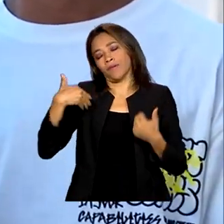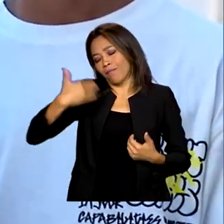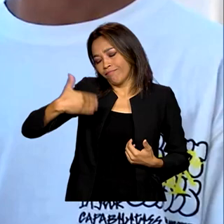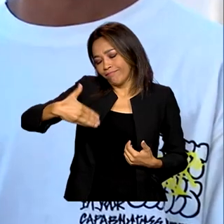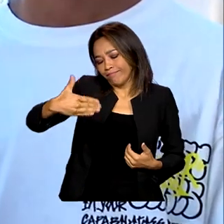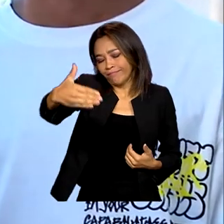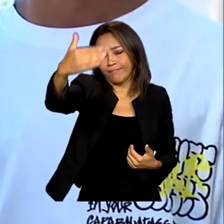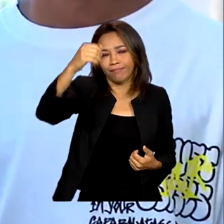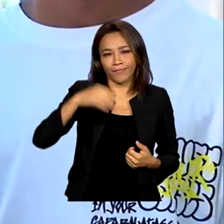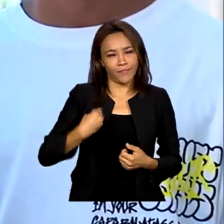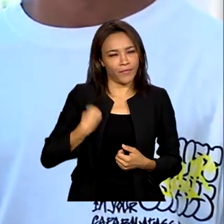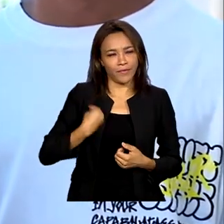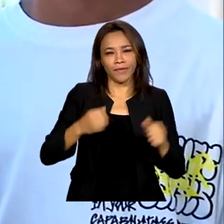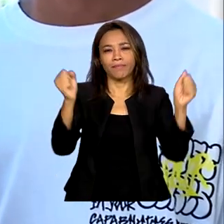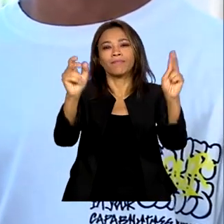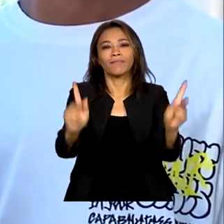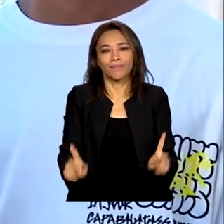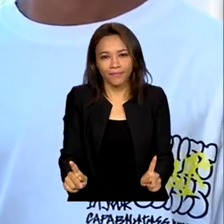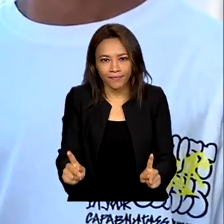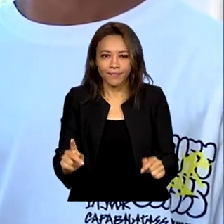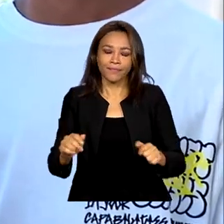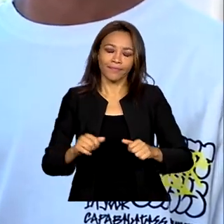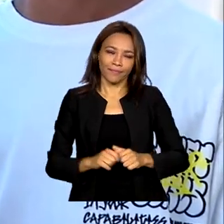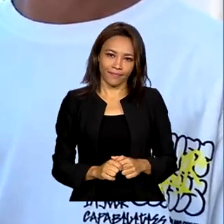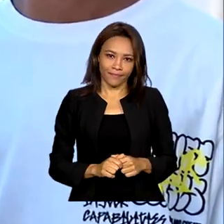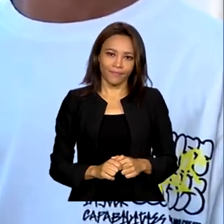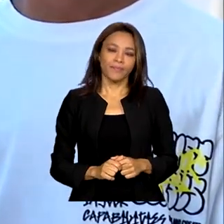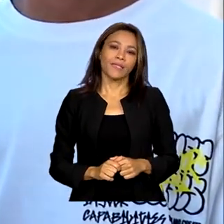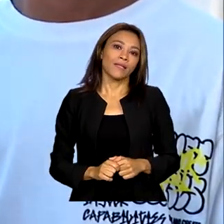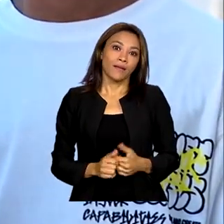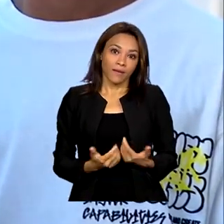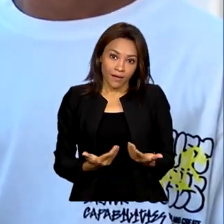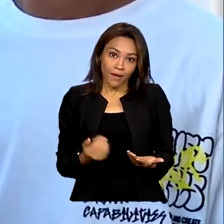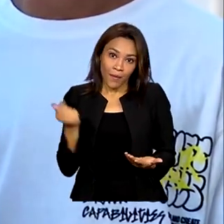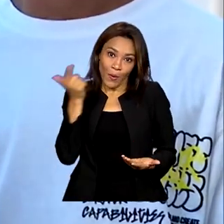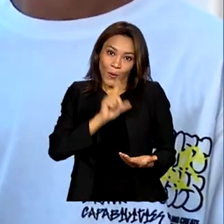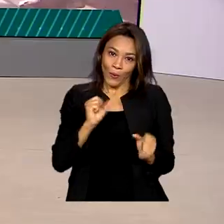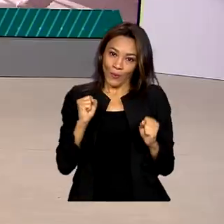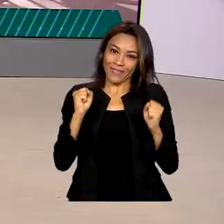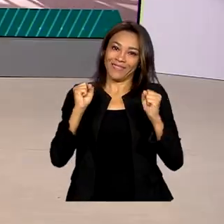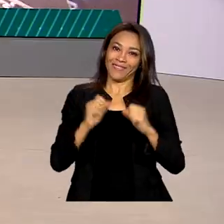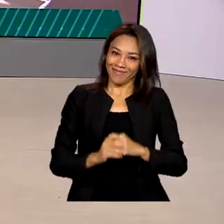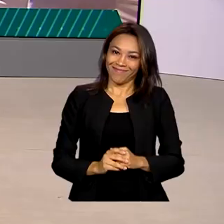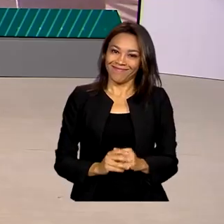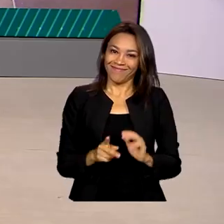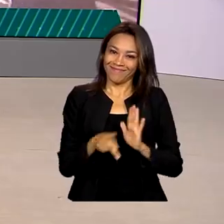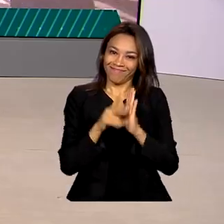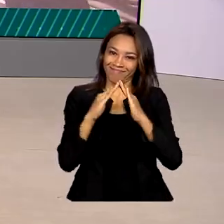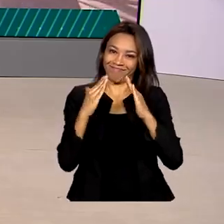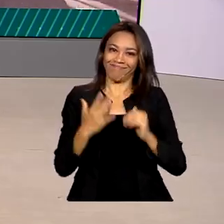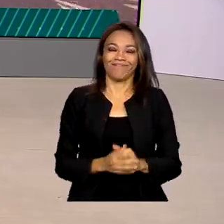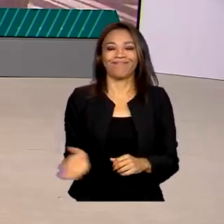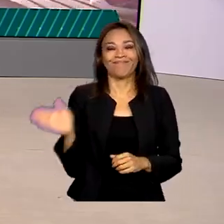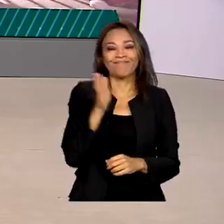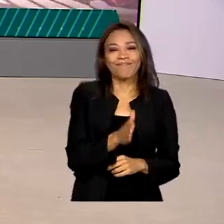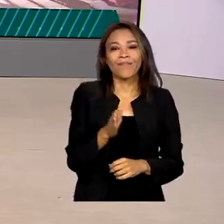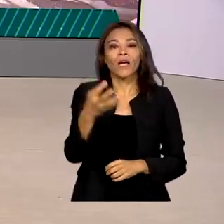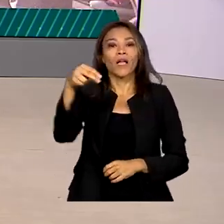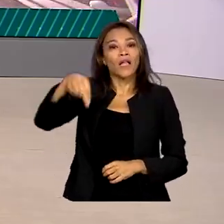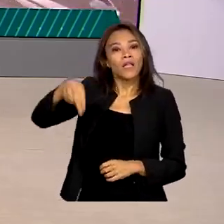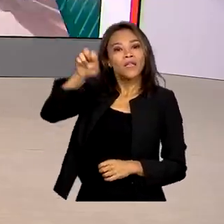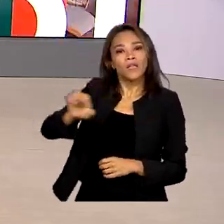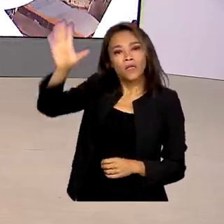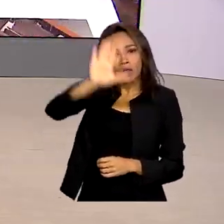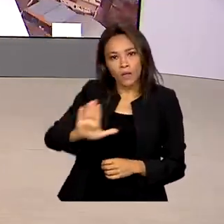a gente vai viver em paz e que é uma conquista, né? E ainda no Nordeste, o presidente